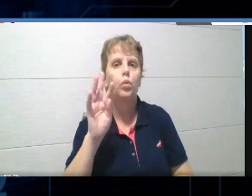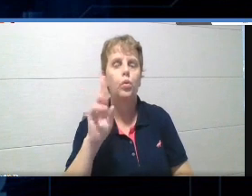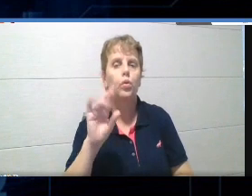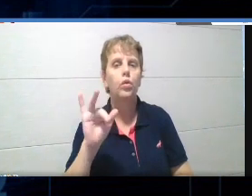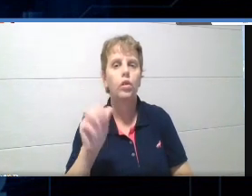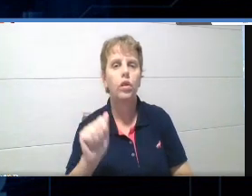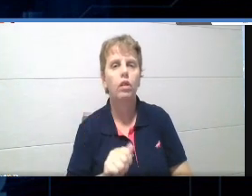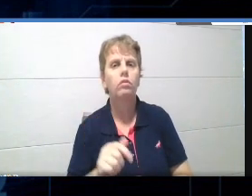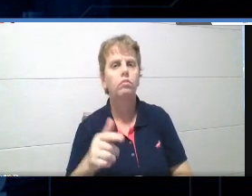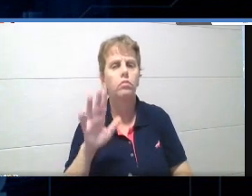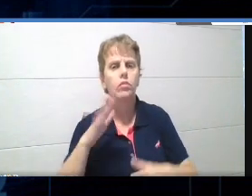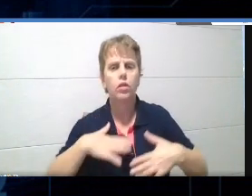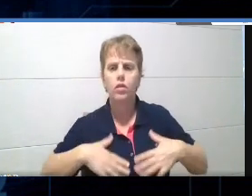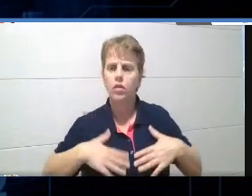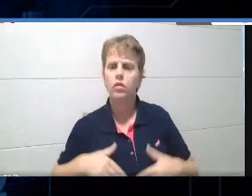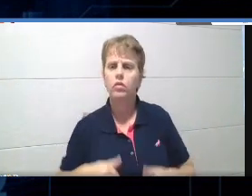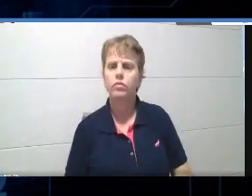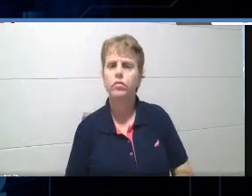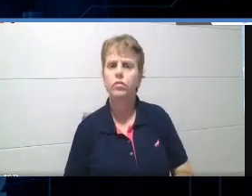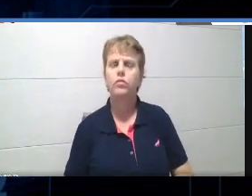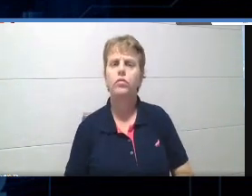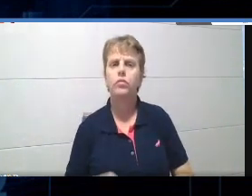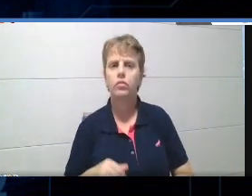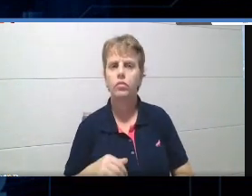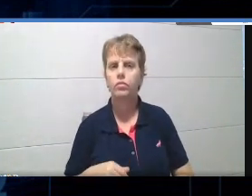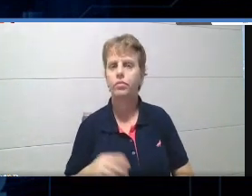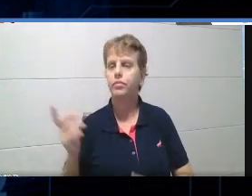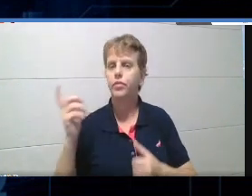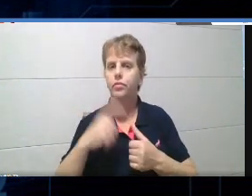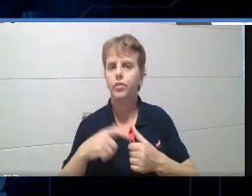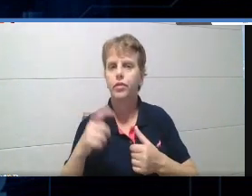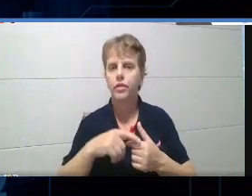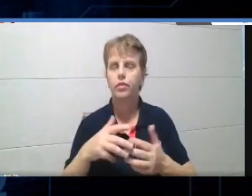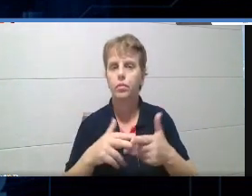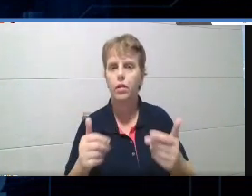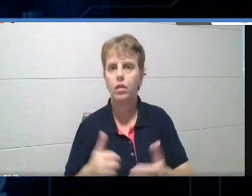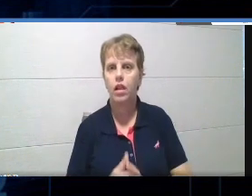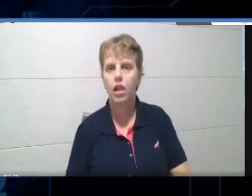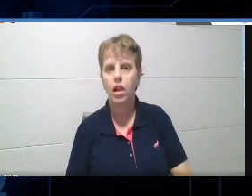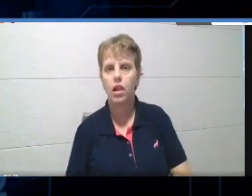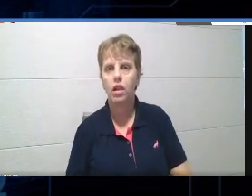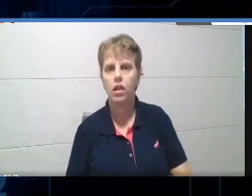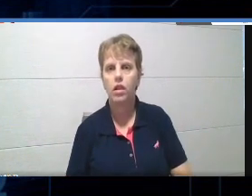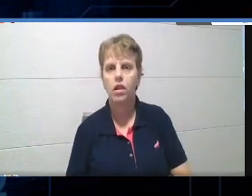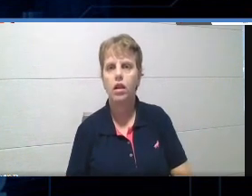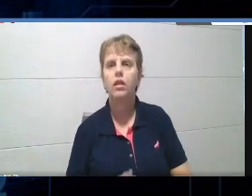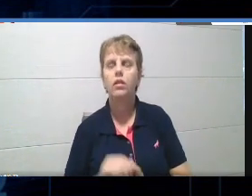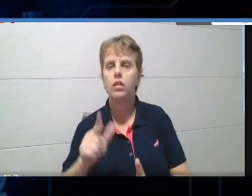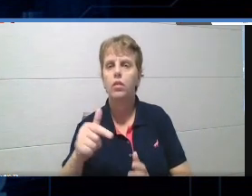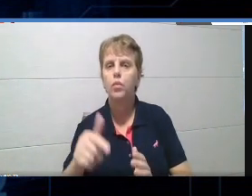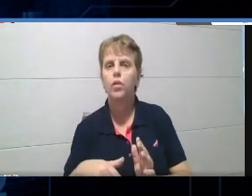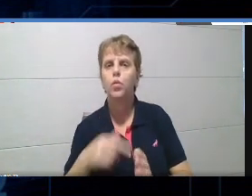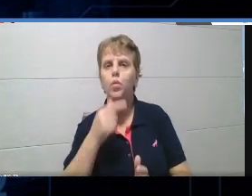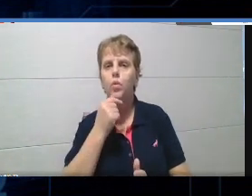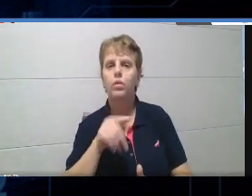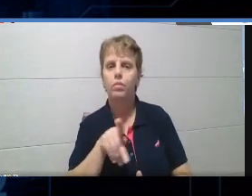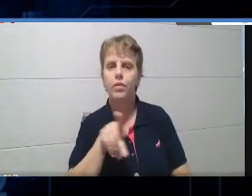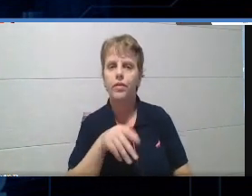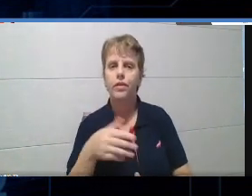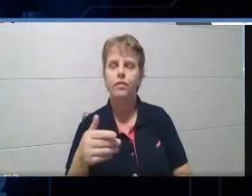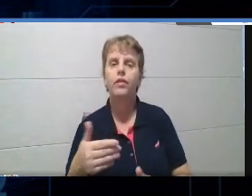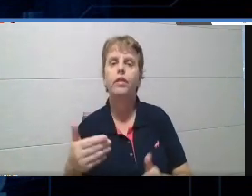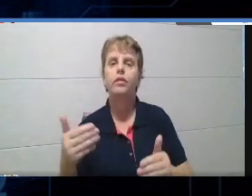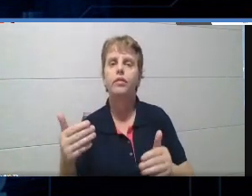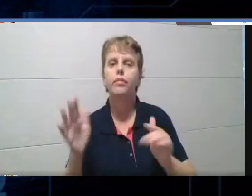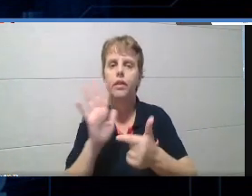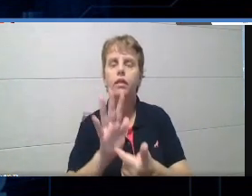então assim, ó, voltando aqui rapidamente, meu tempo tá quase acabando, depois tem que o Luiz logo entra, e aí assim,